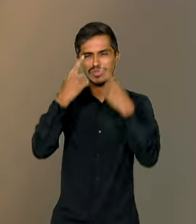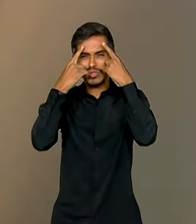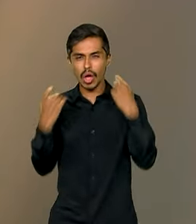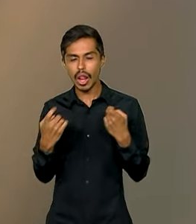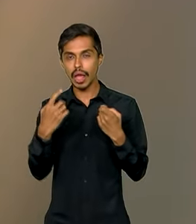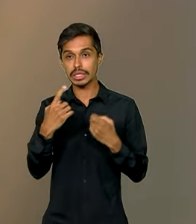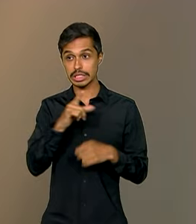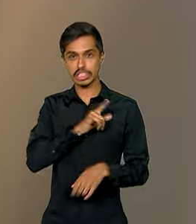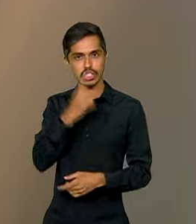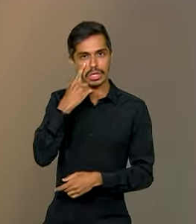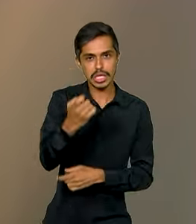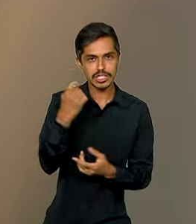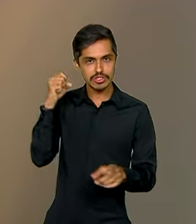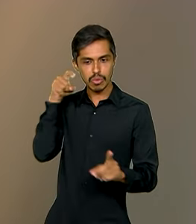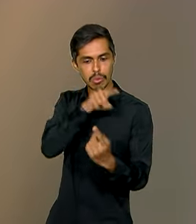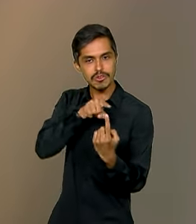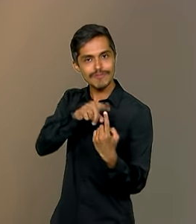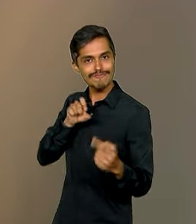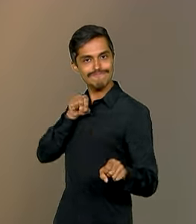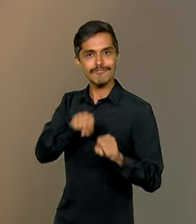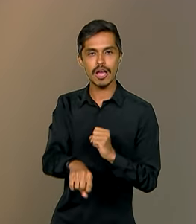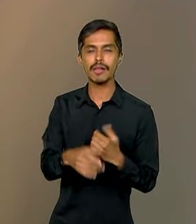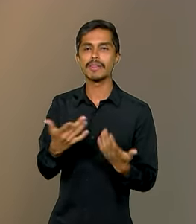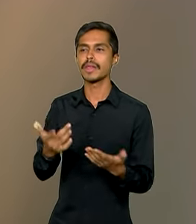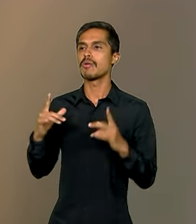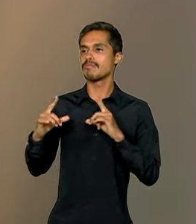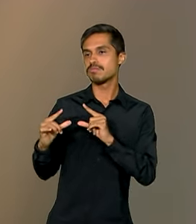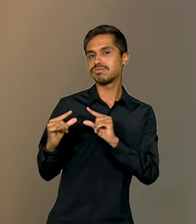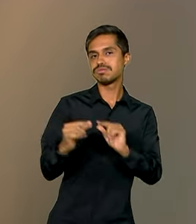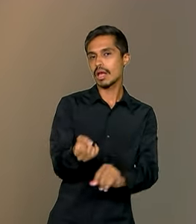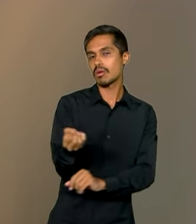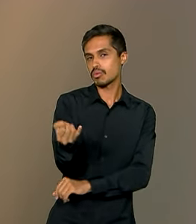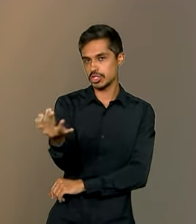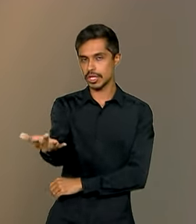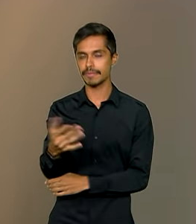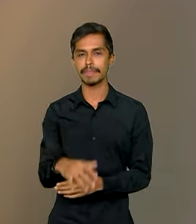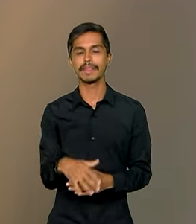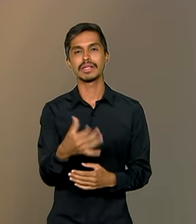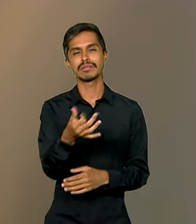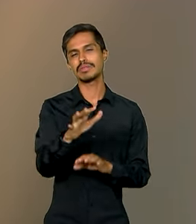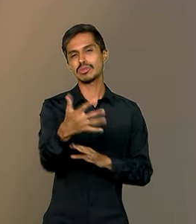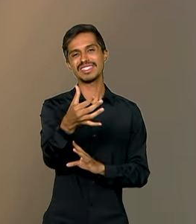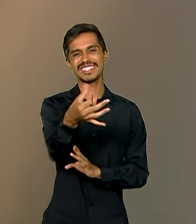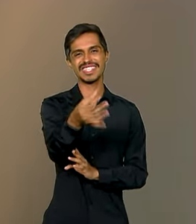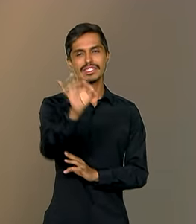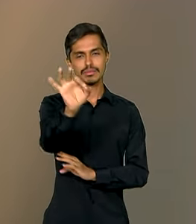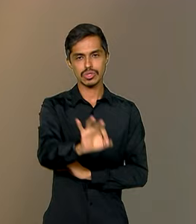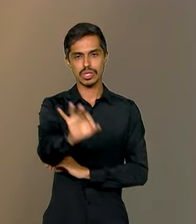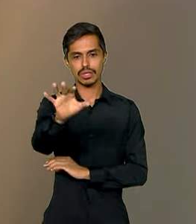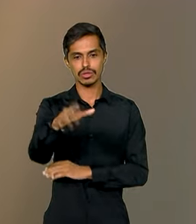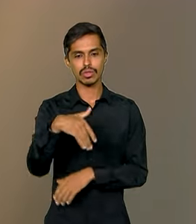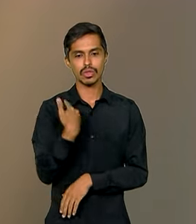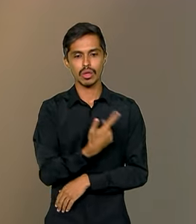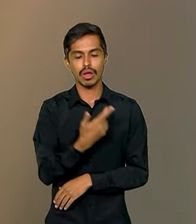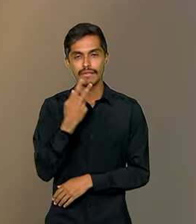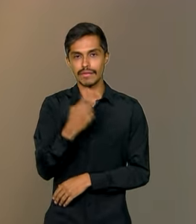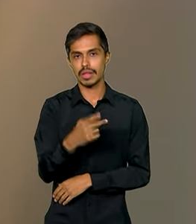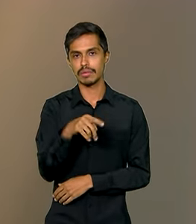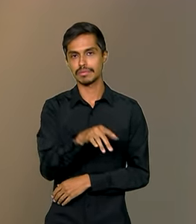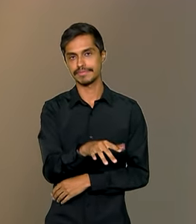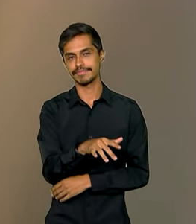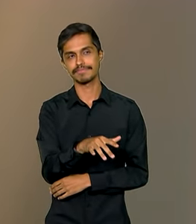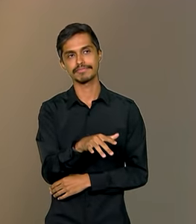a gente caminha pra fechar o ano com uma redução da casa de 6%. Isso a gente tá falando de